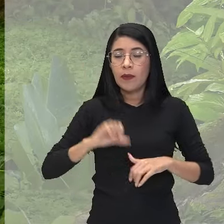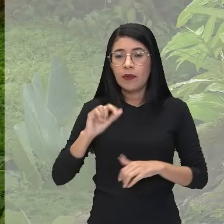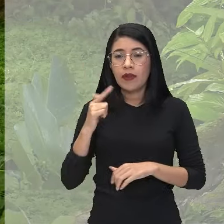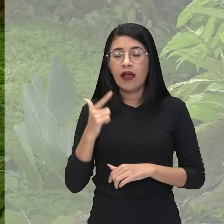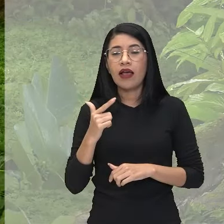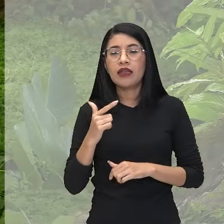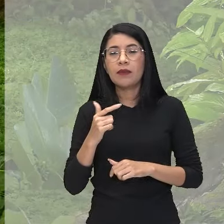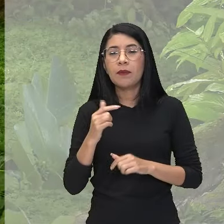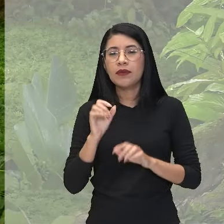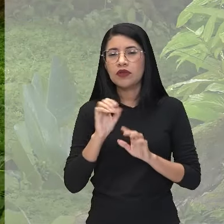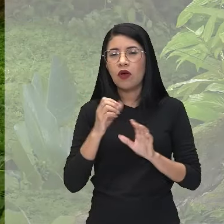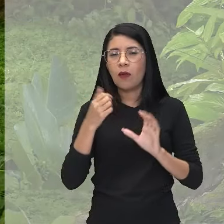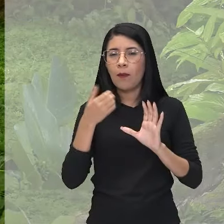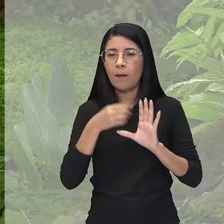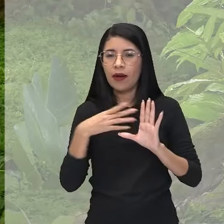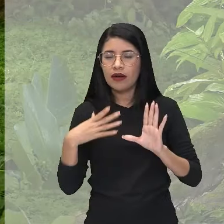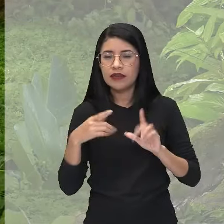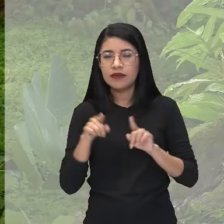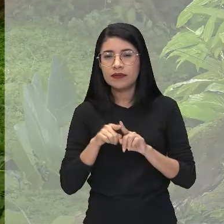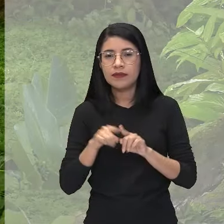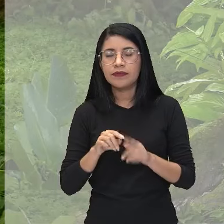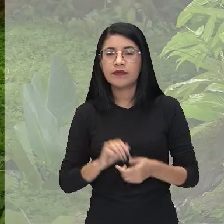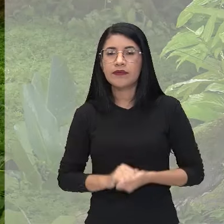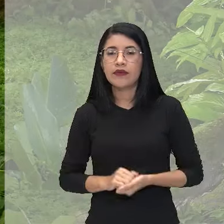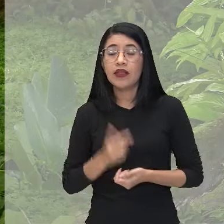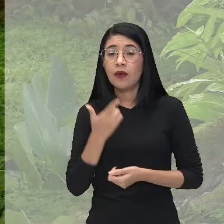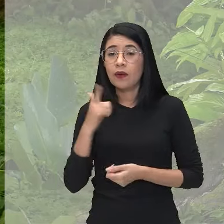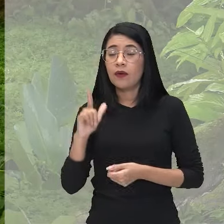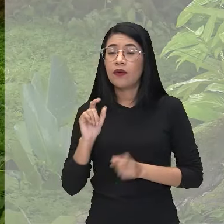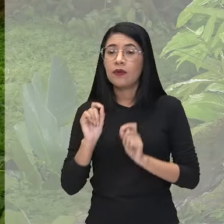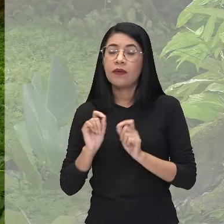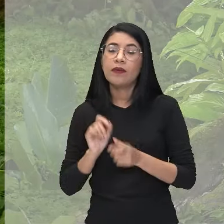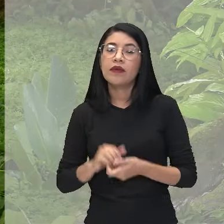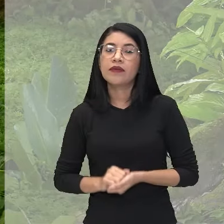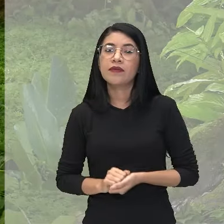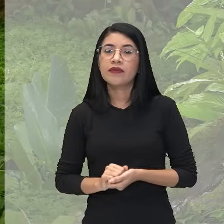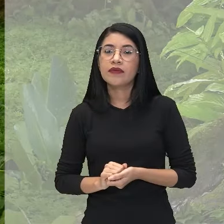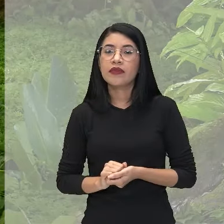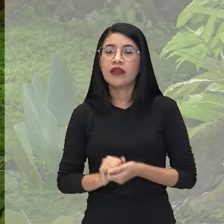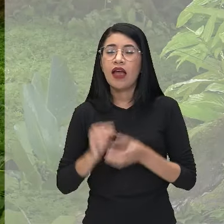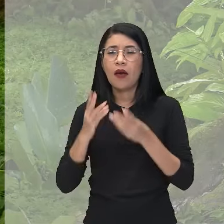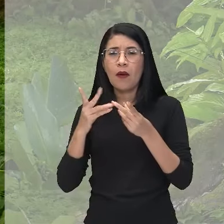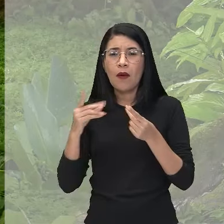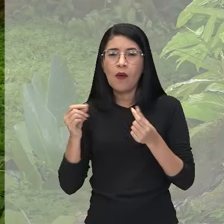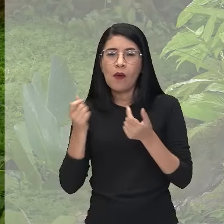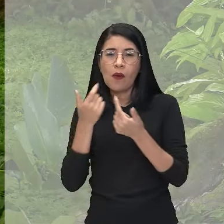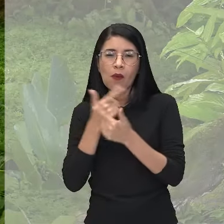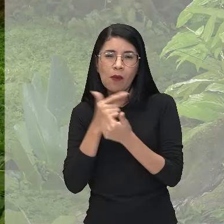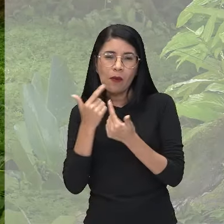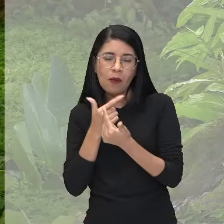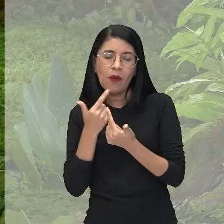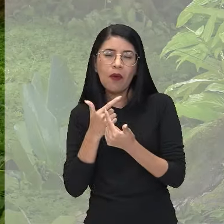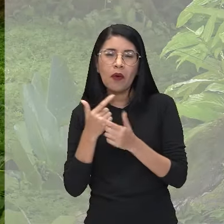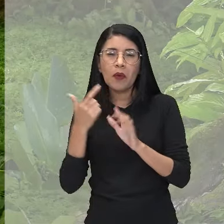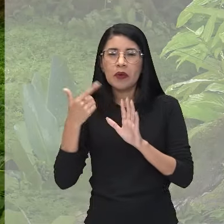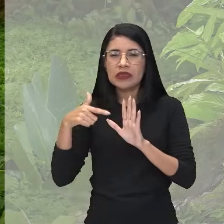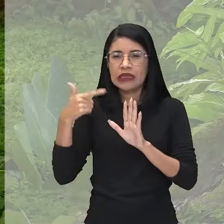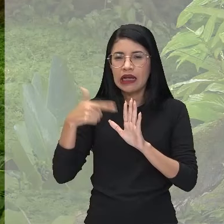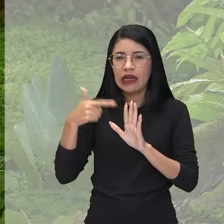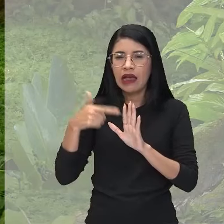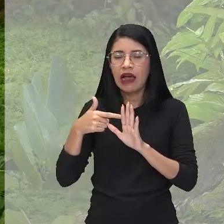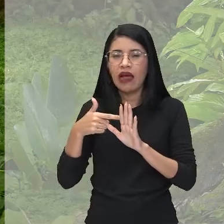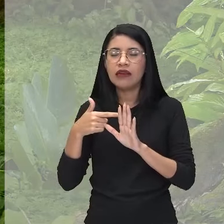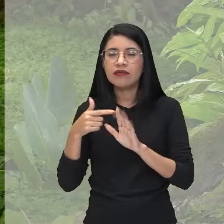paradigma. E aí, do outro lado, a gente tem a fragmentação, o humor, né? O sarcasmo,